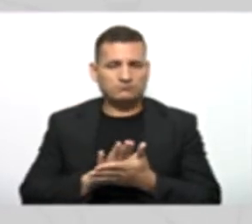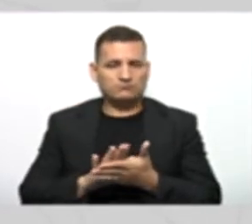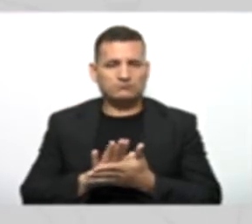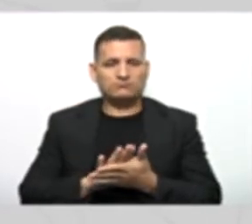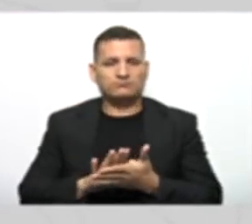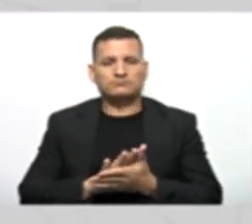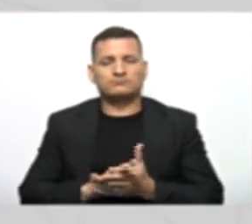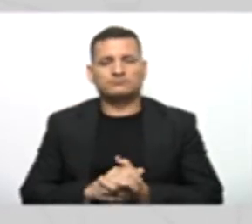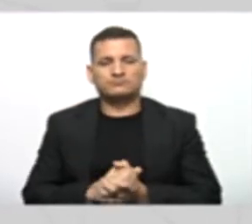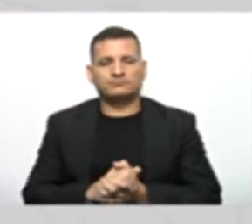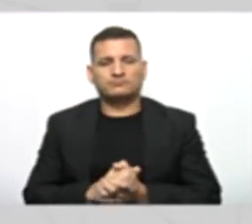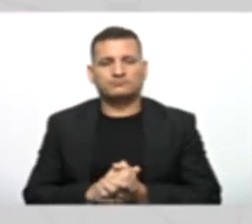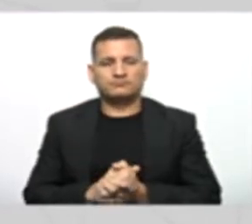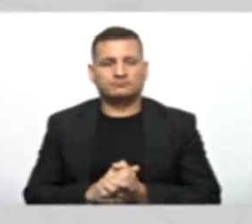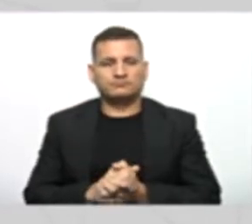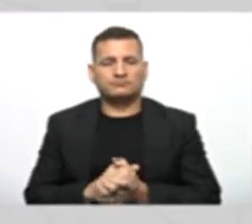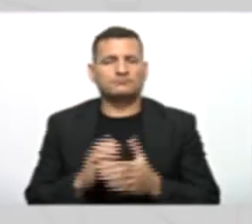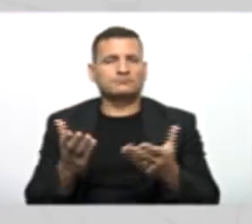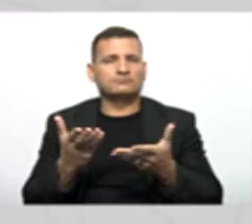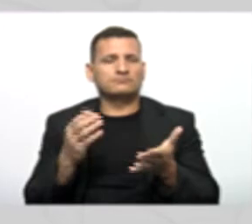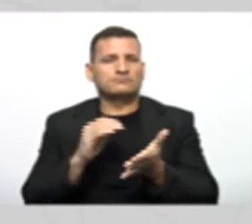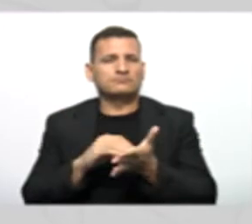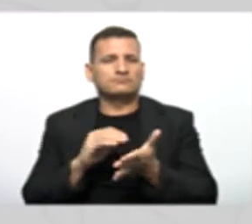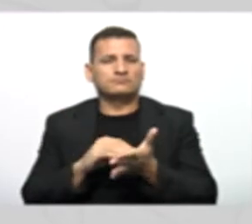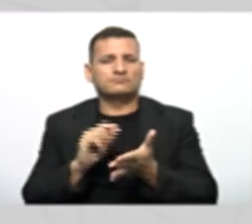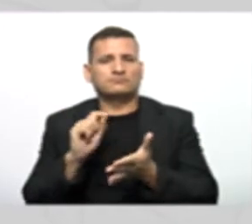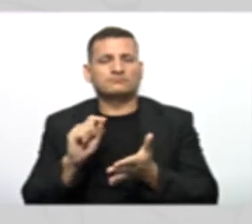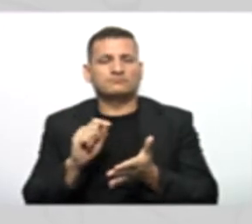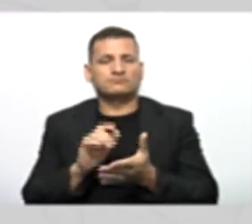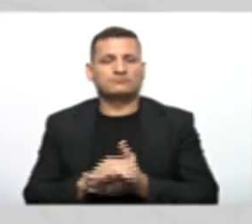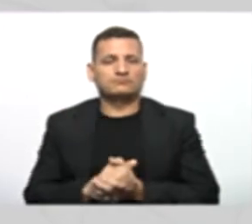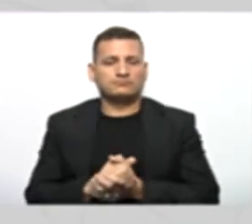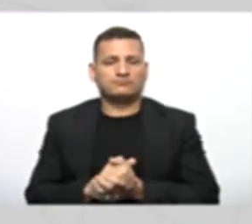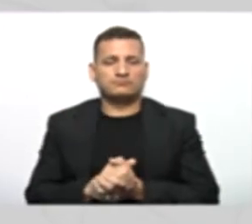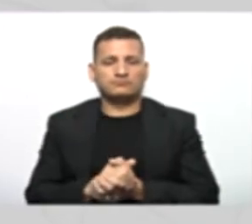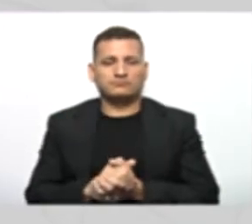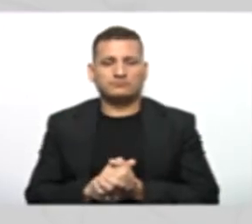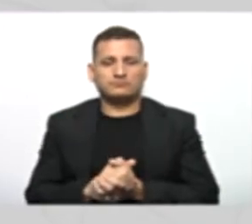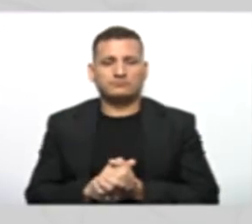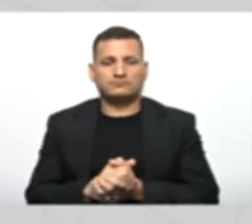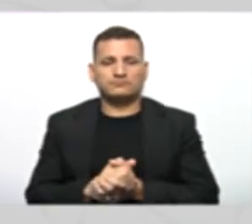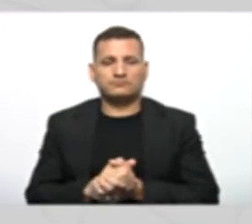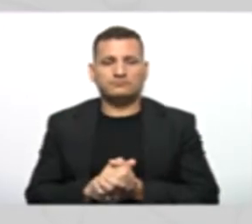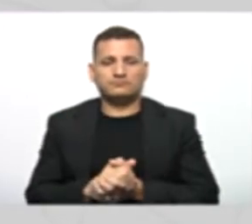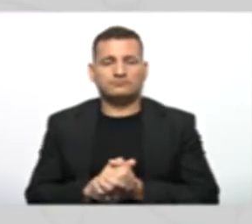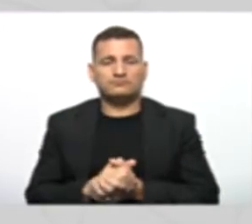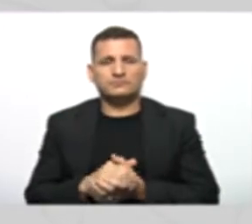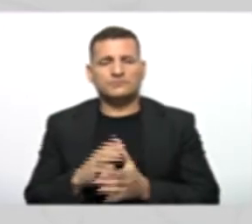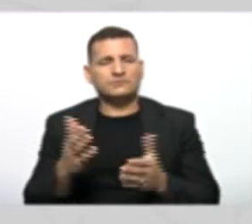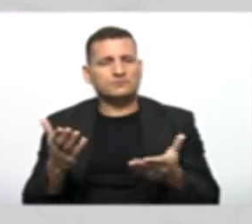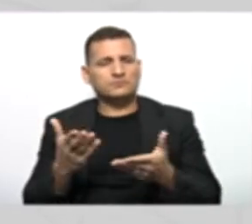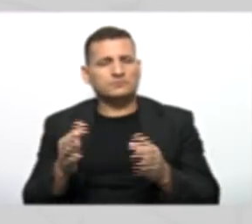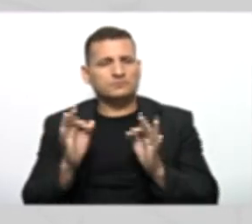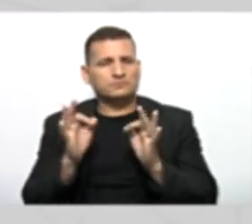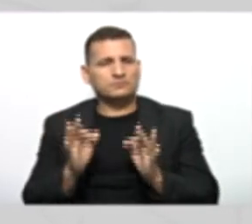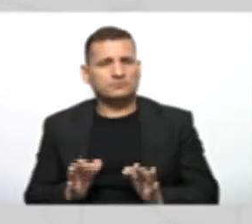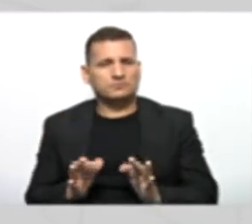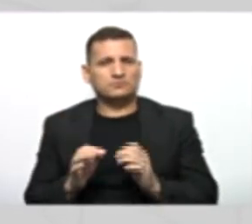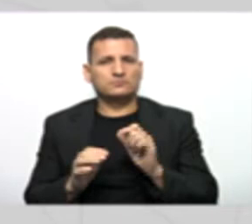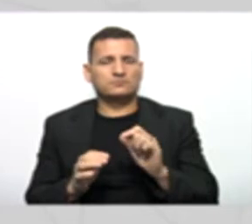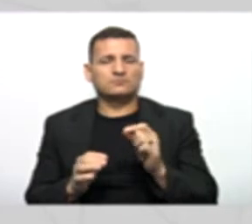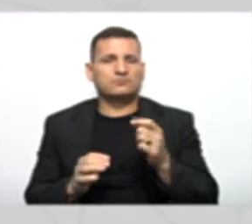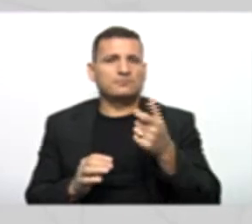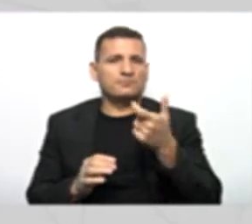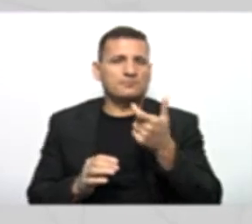pessoal? Só que agora o que está faltando? Mais uma pequena coisa. Para nós termos certeza de que o nosso objeto, pessoa